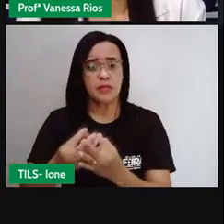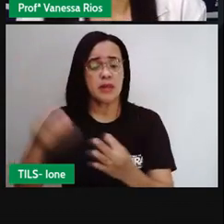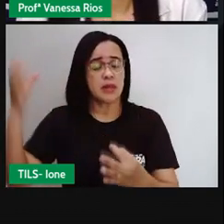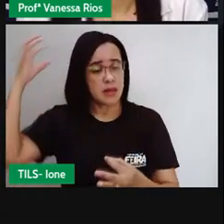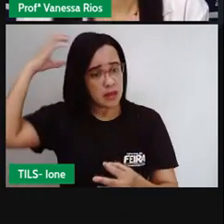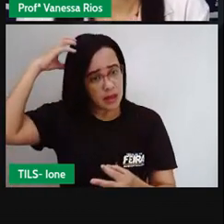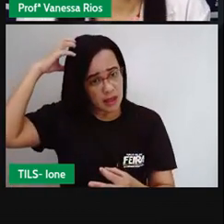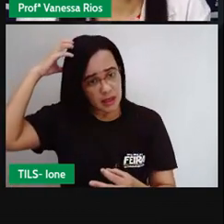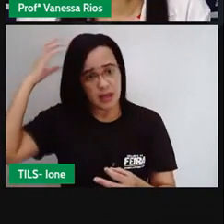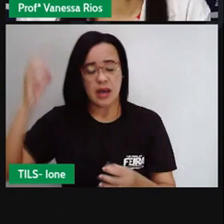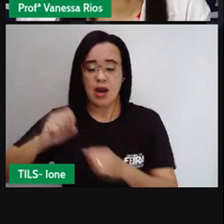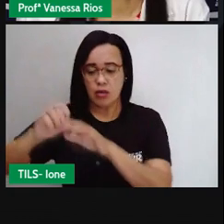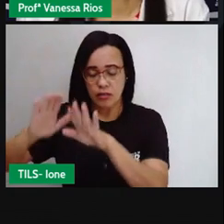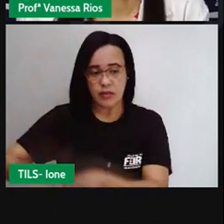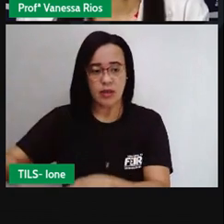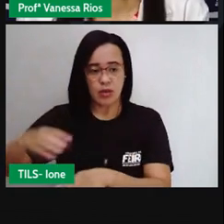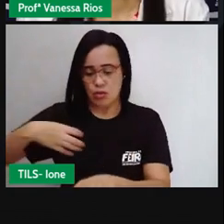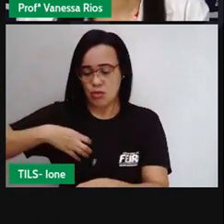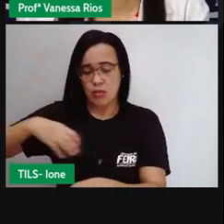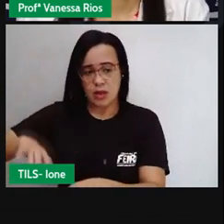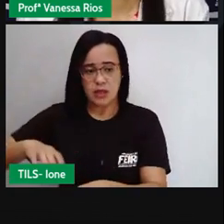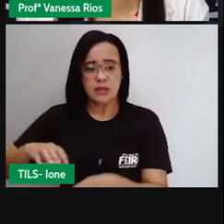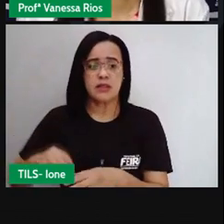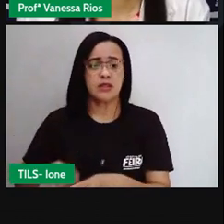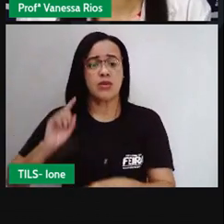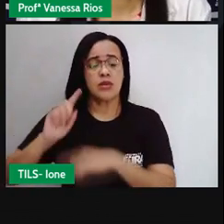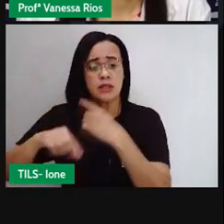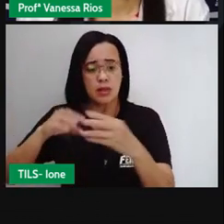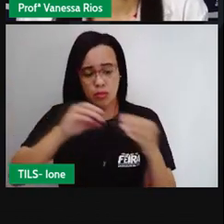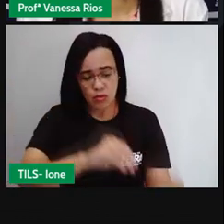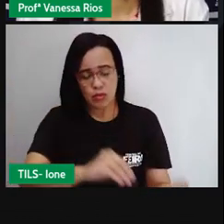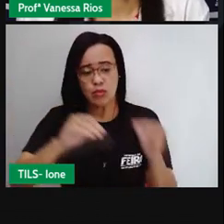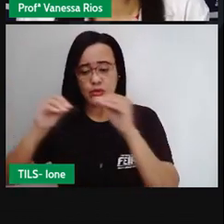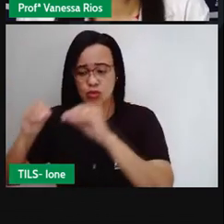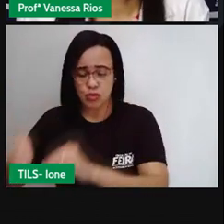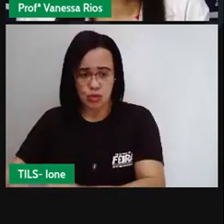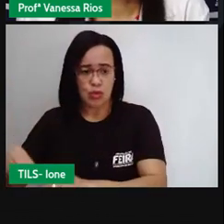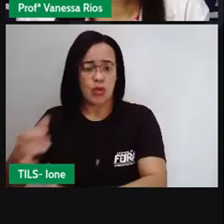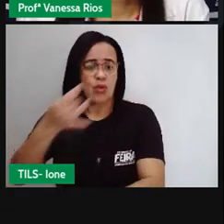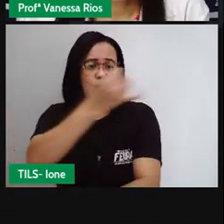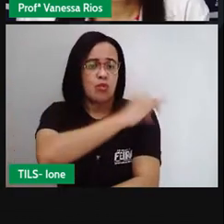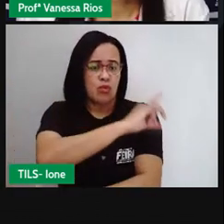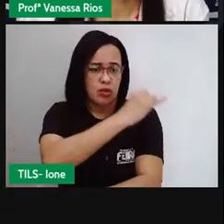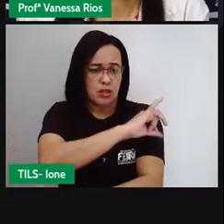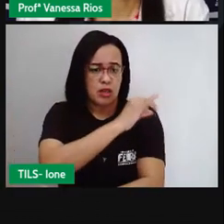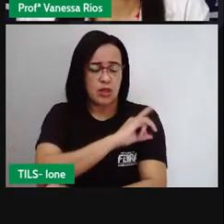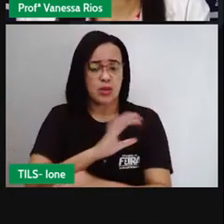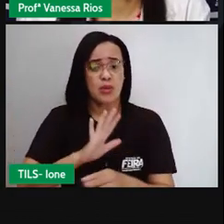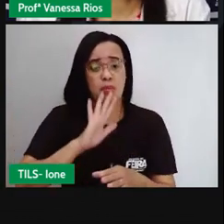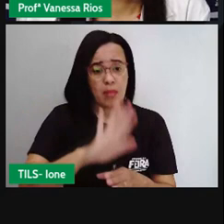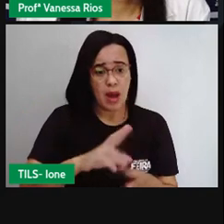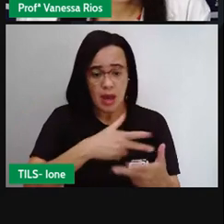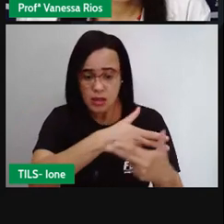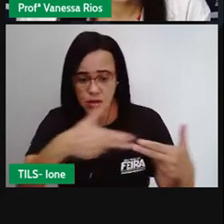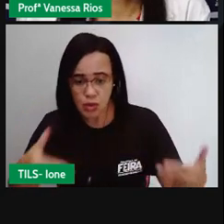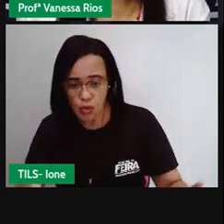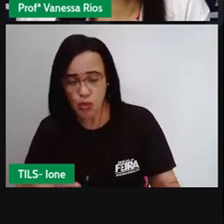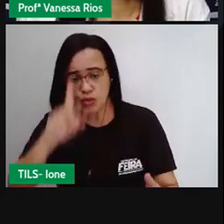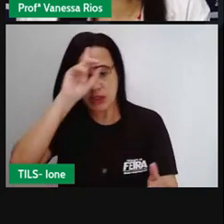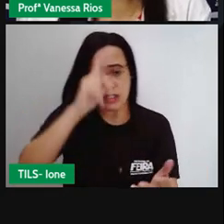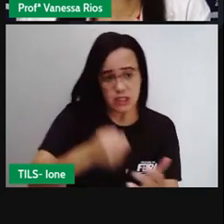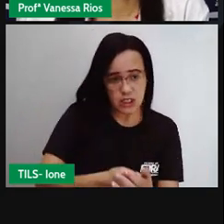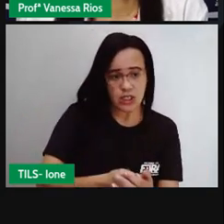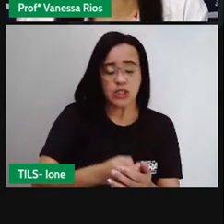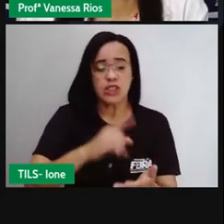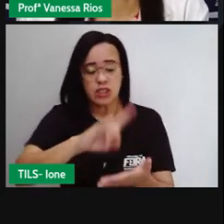Salvador, depois foi para o Rio de Janeiro, mas as ações tomadas aí no período em que a família real esteve em Salvador,